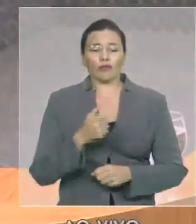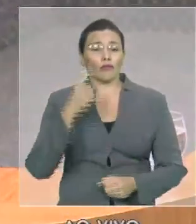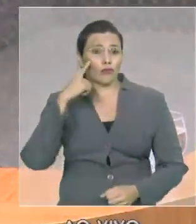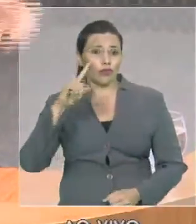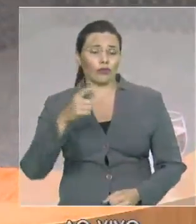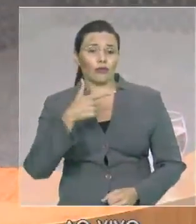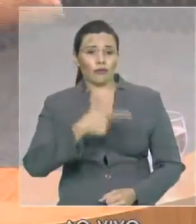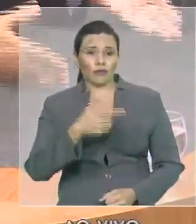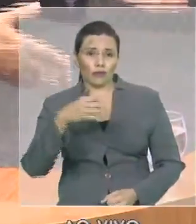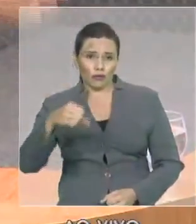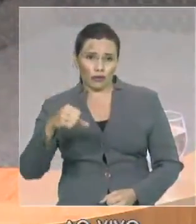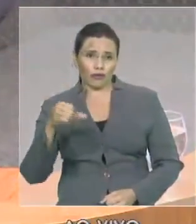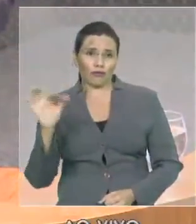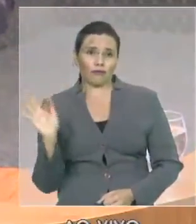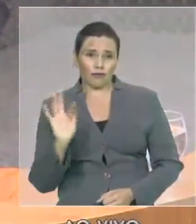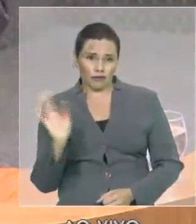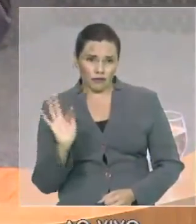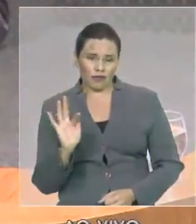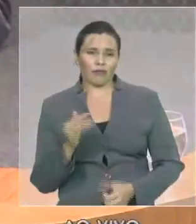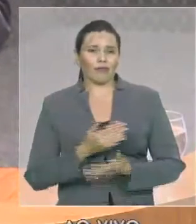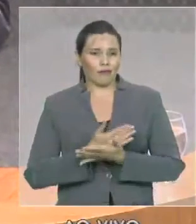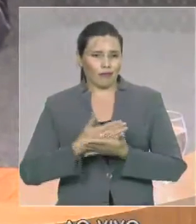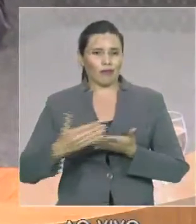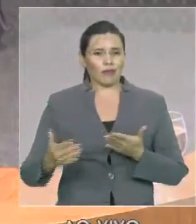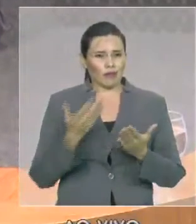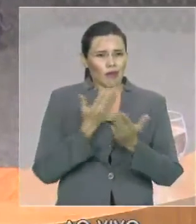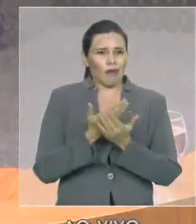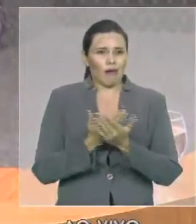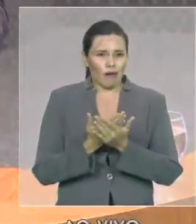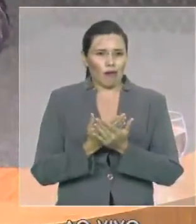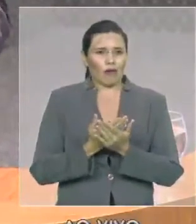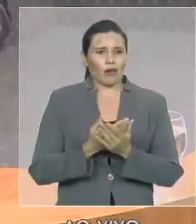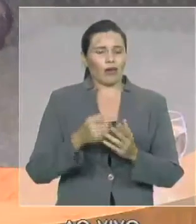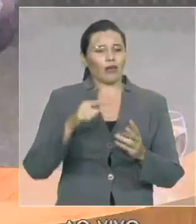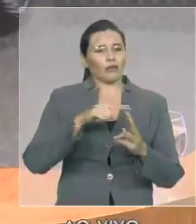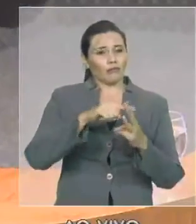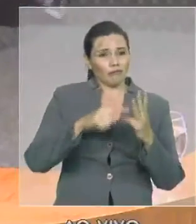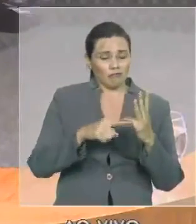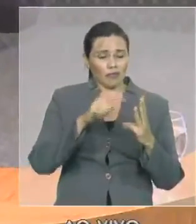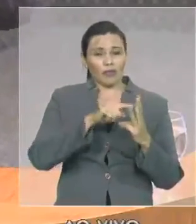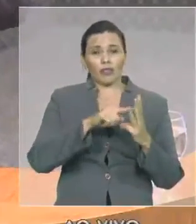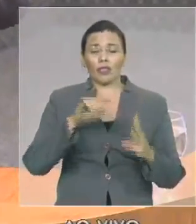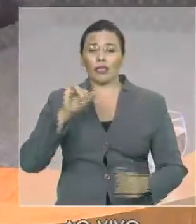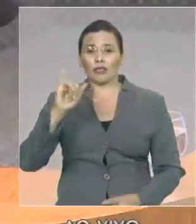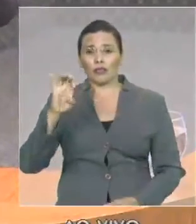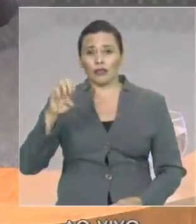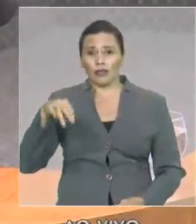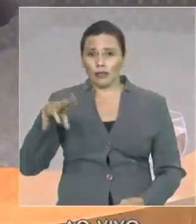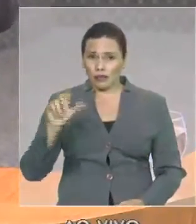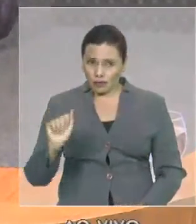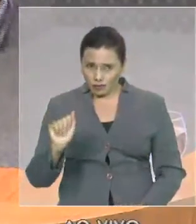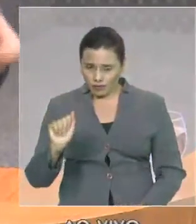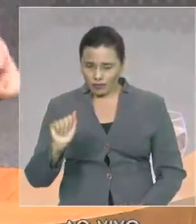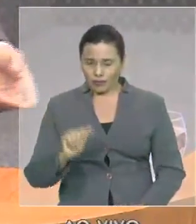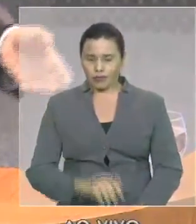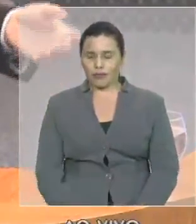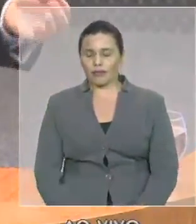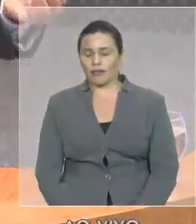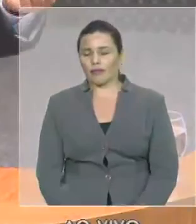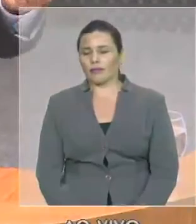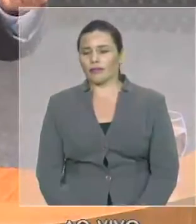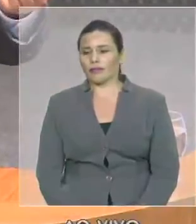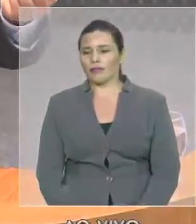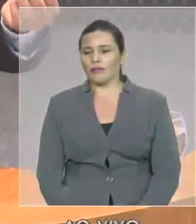de fevereiro nós teremos o início das aulas do IEMA do Instituto Estadual de Educação Ciência e Tecnologia